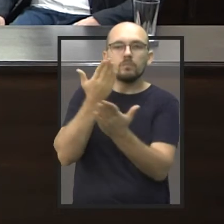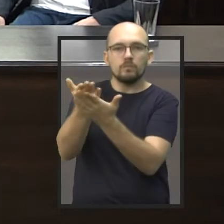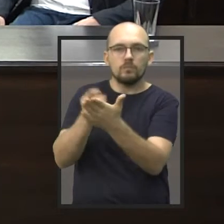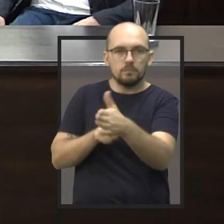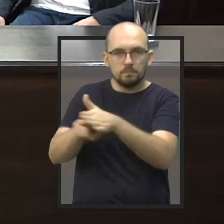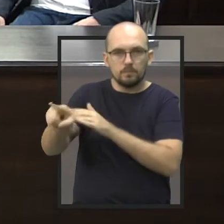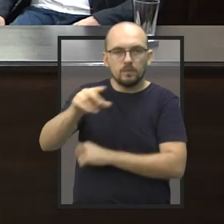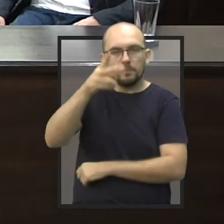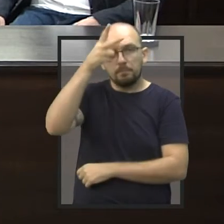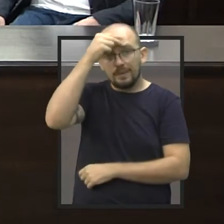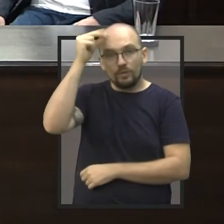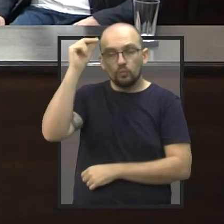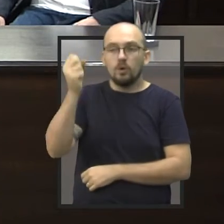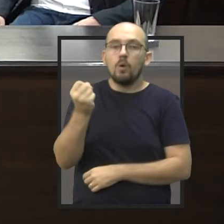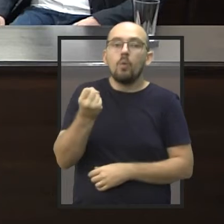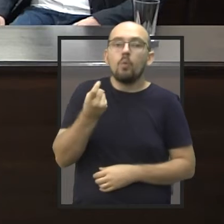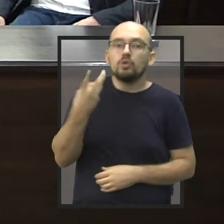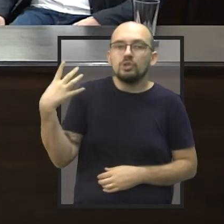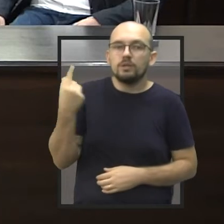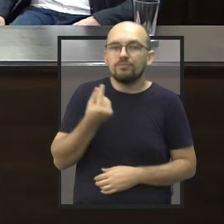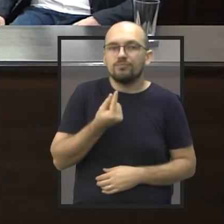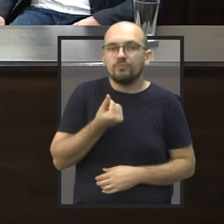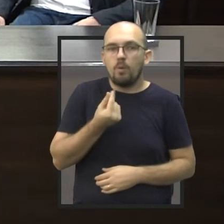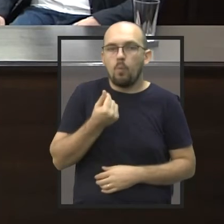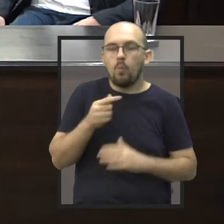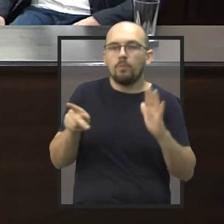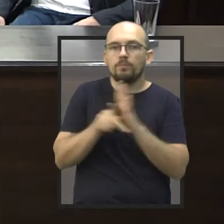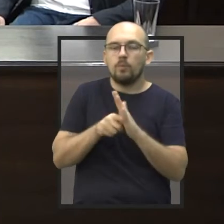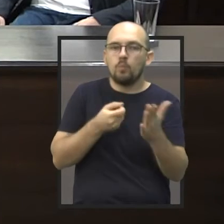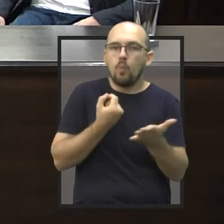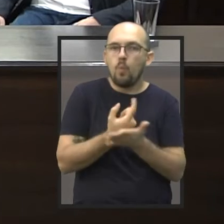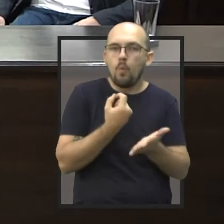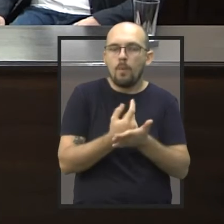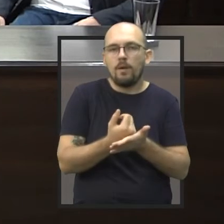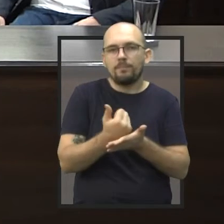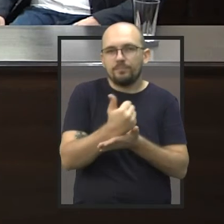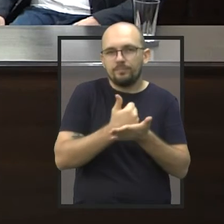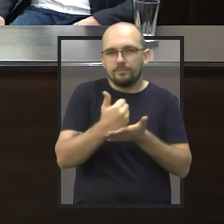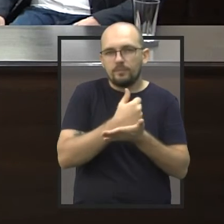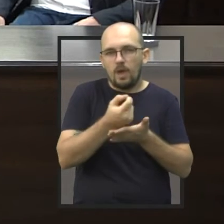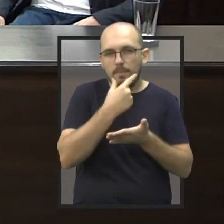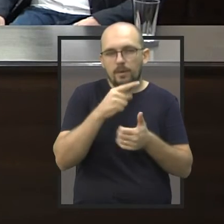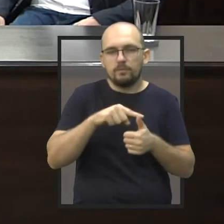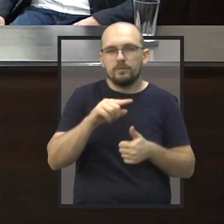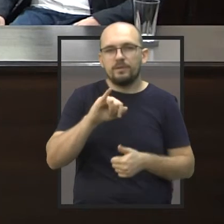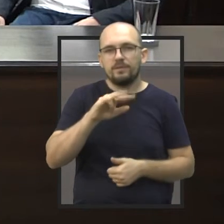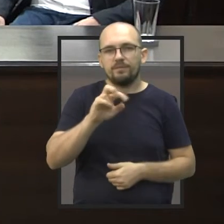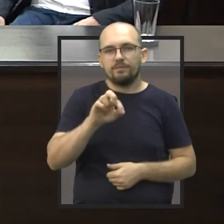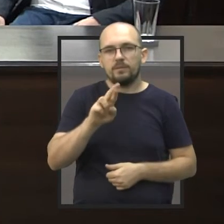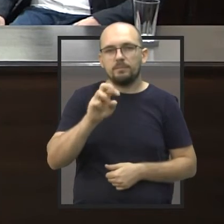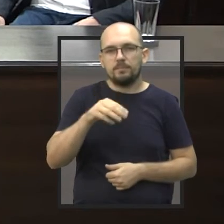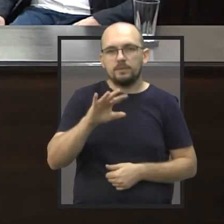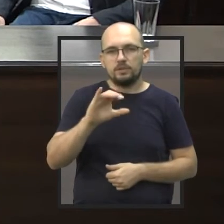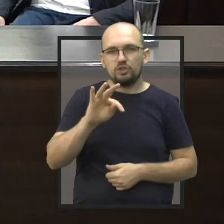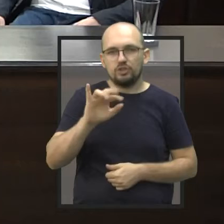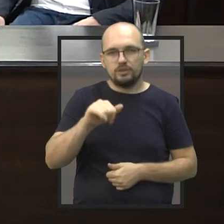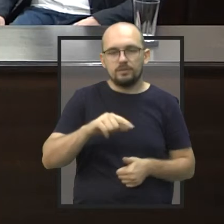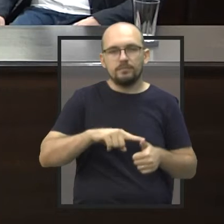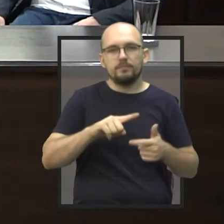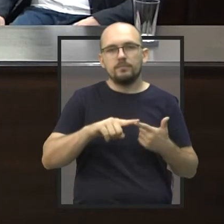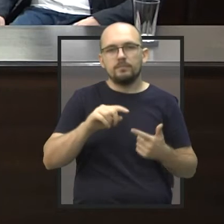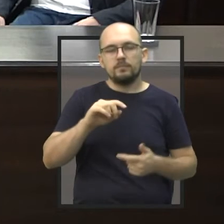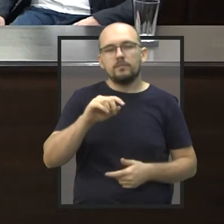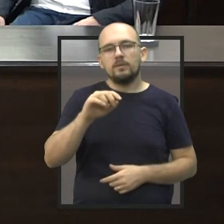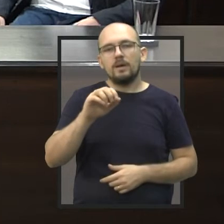quantidade e os valores empenhados para a aquisição de medicamentos como ivermectina, azitromicina e hidroxicloroquina